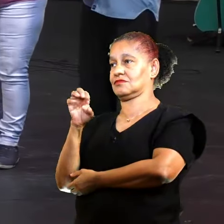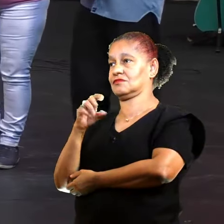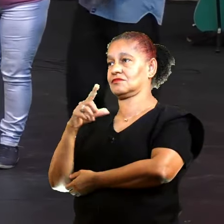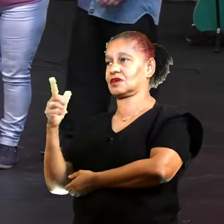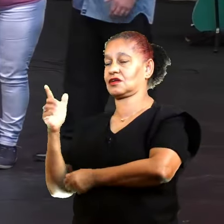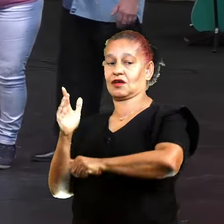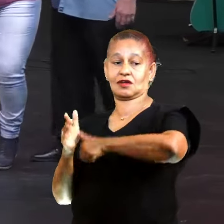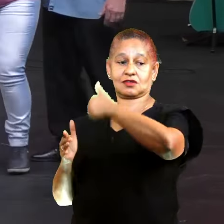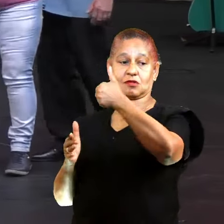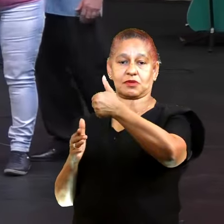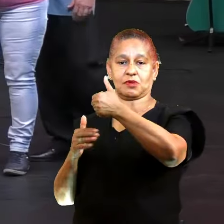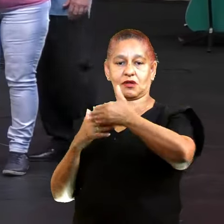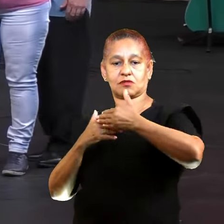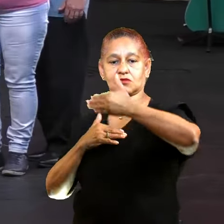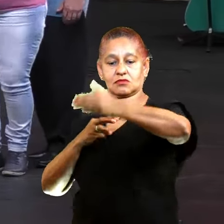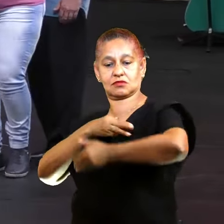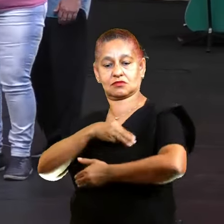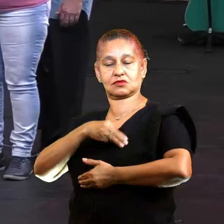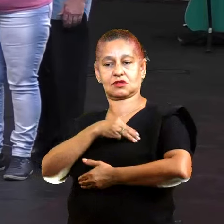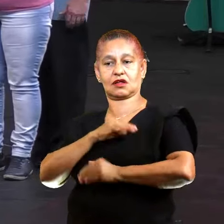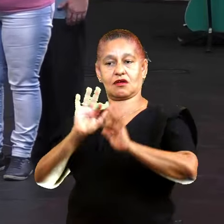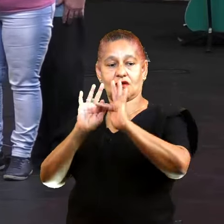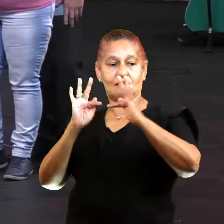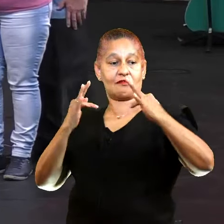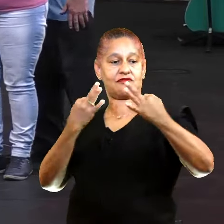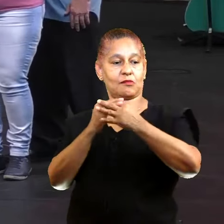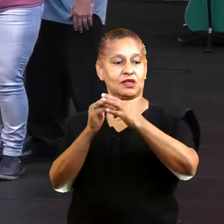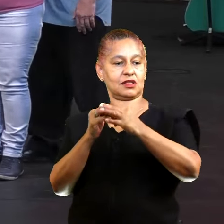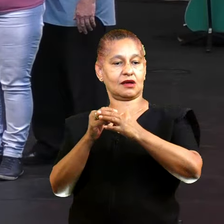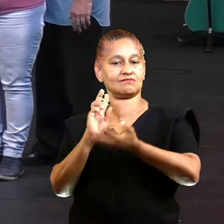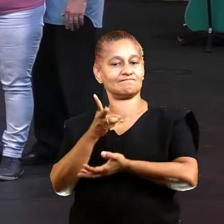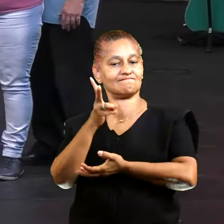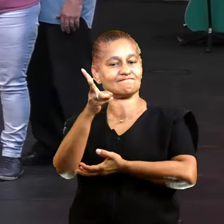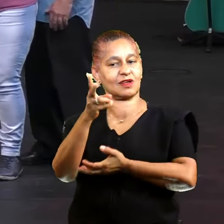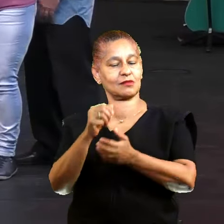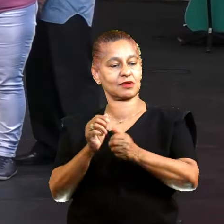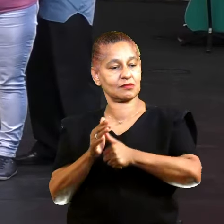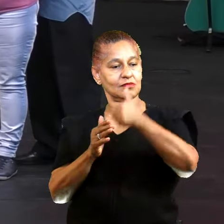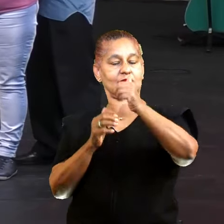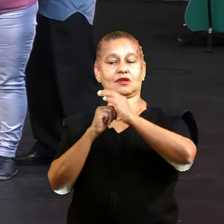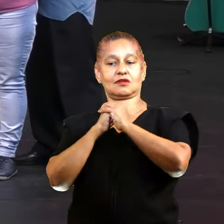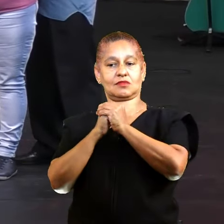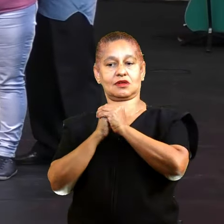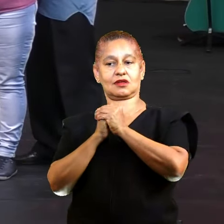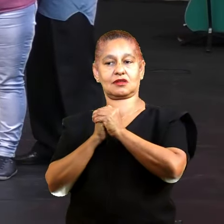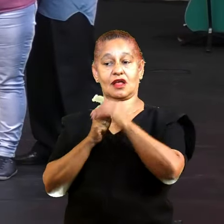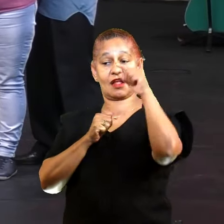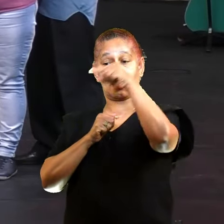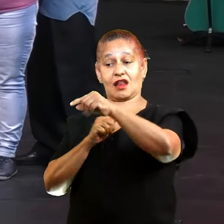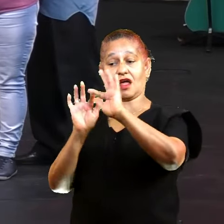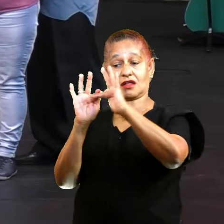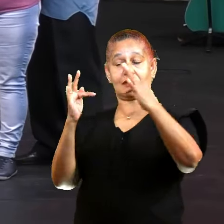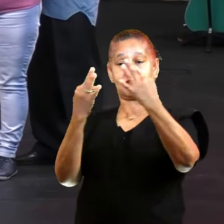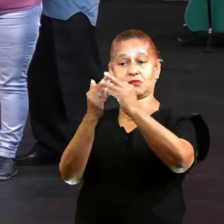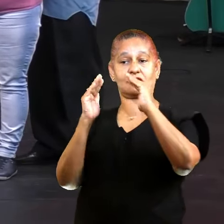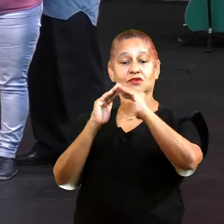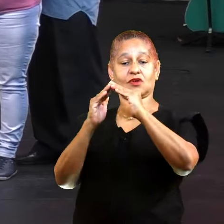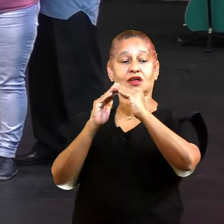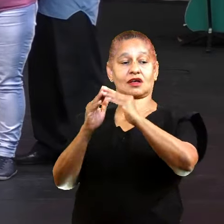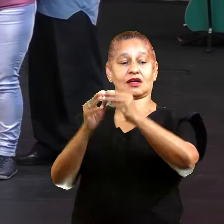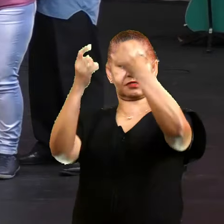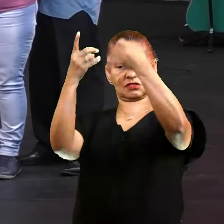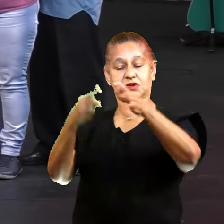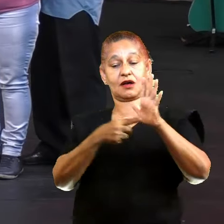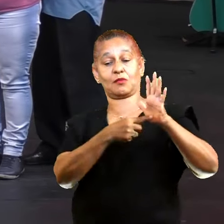teu primeiro campo missionário é a tua família. Amém? É lá que você deve falar de todos os feitos que